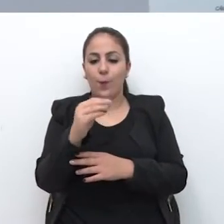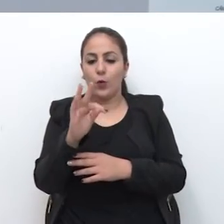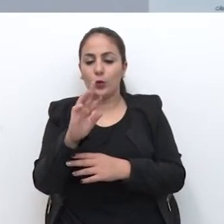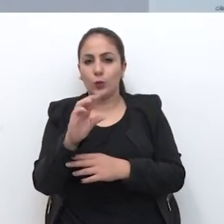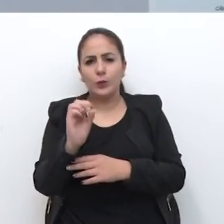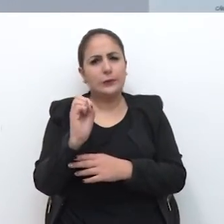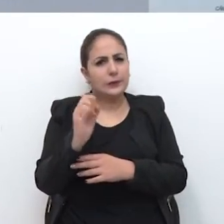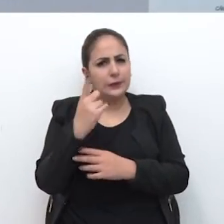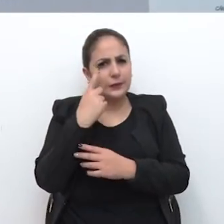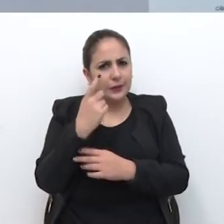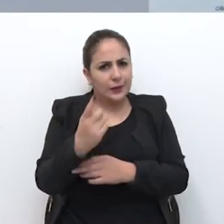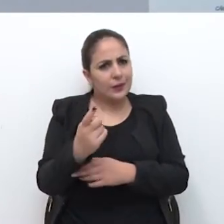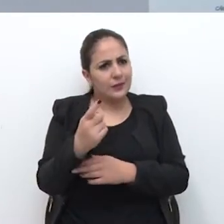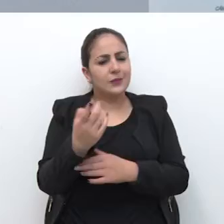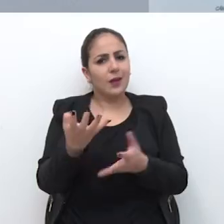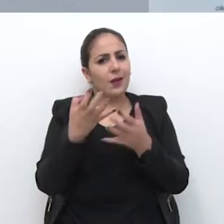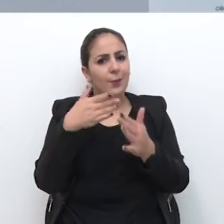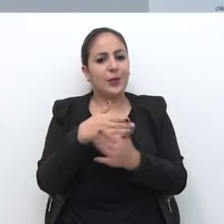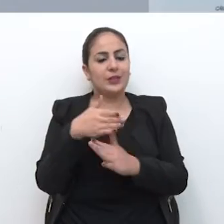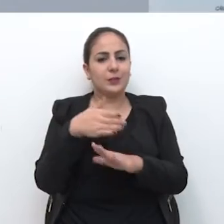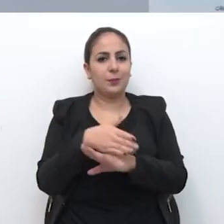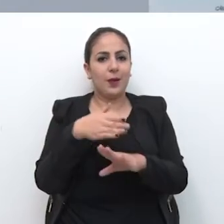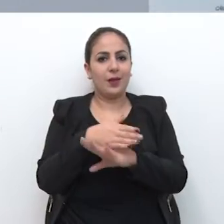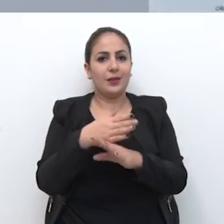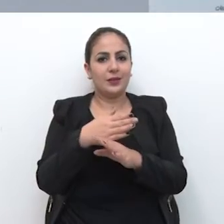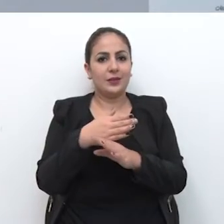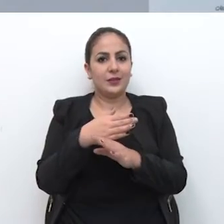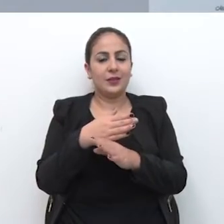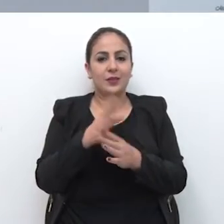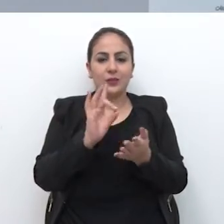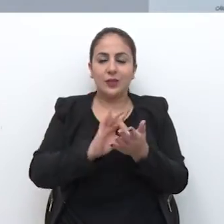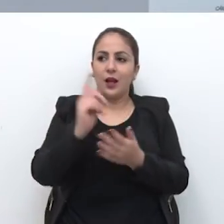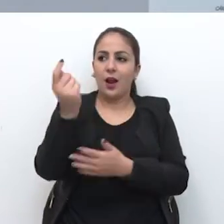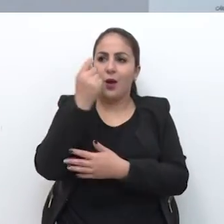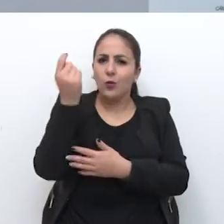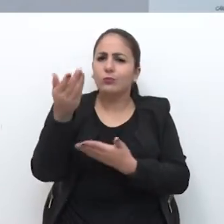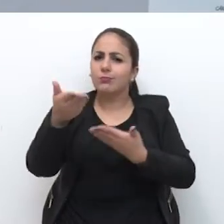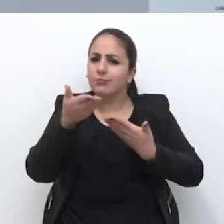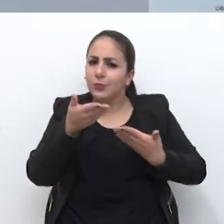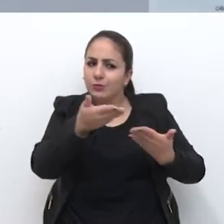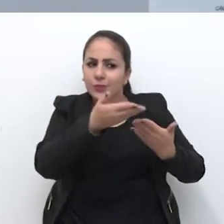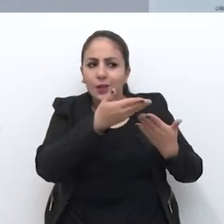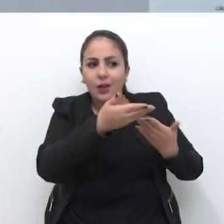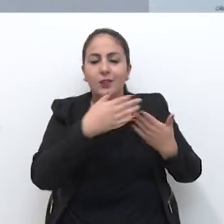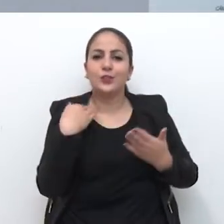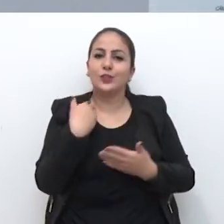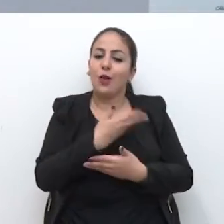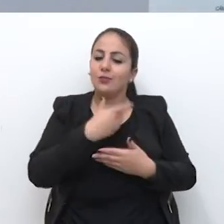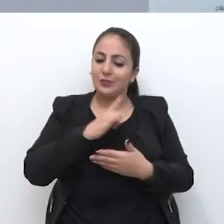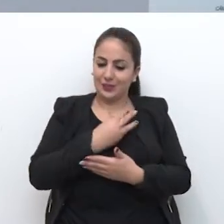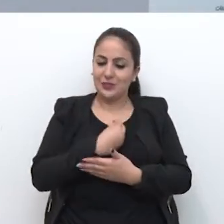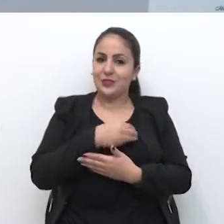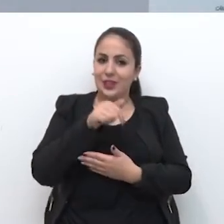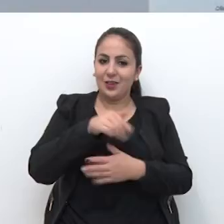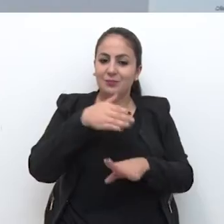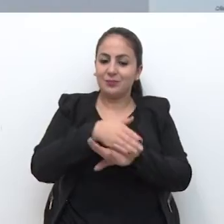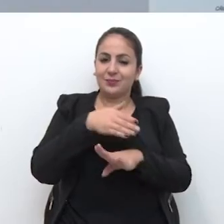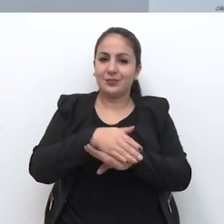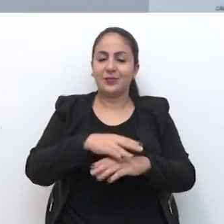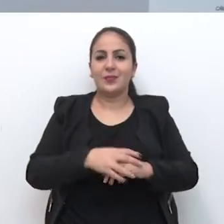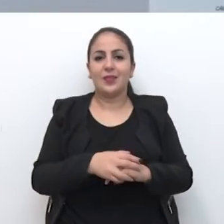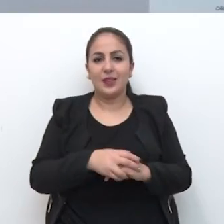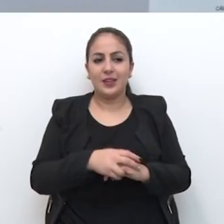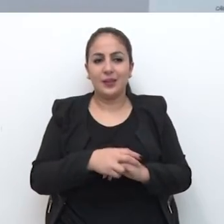interesse, quem cultiva as tradições gaúchas, sintam-se todos convidados. Nós estaremos lá, né,